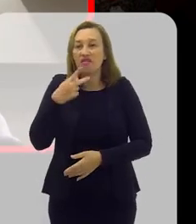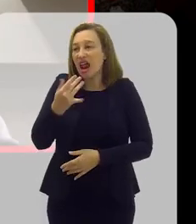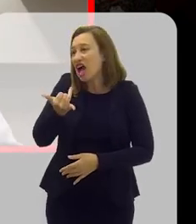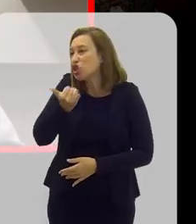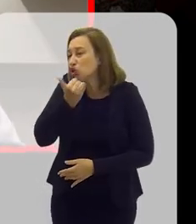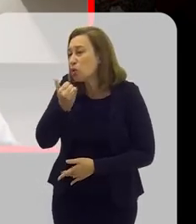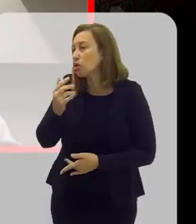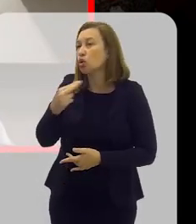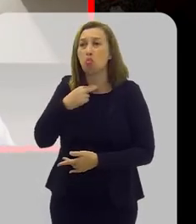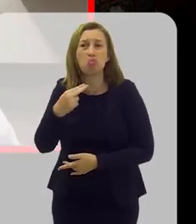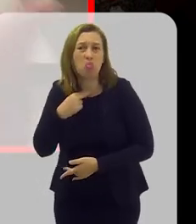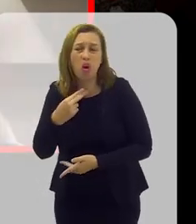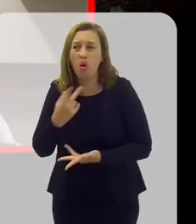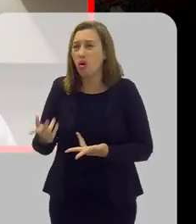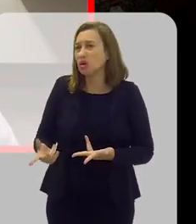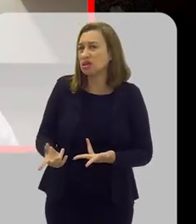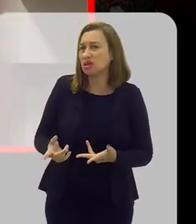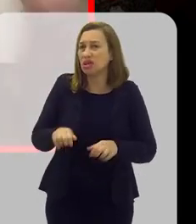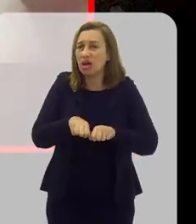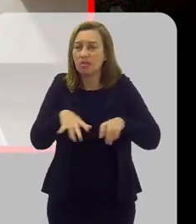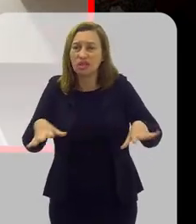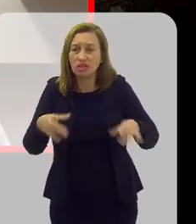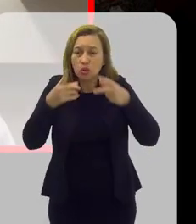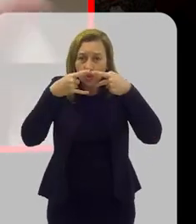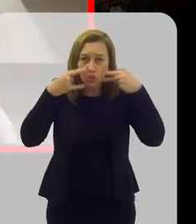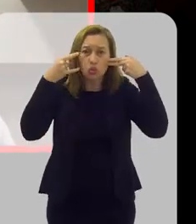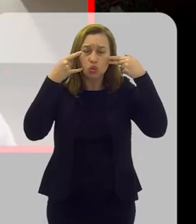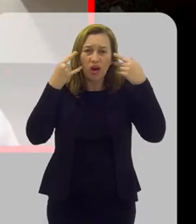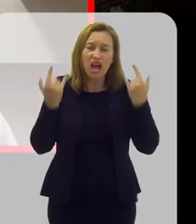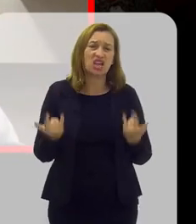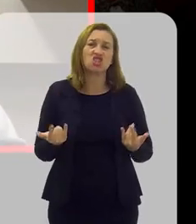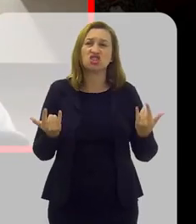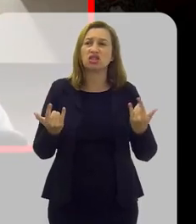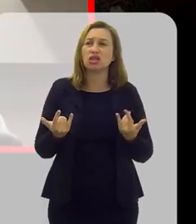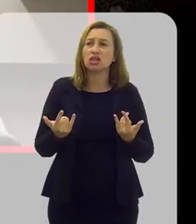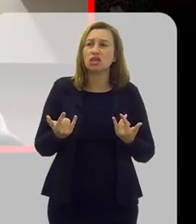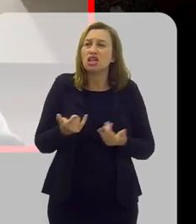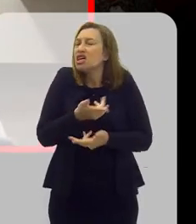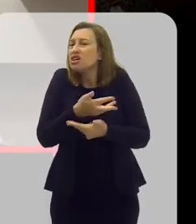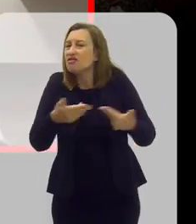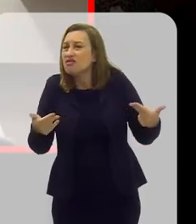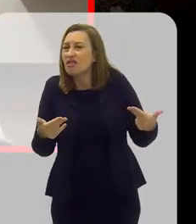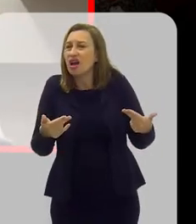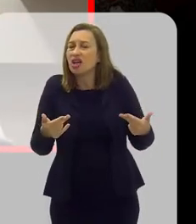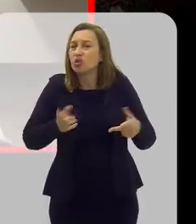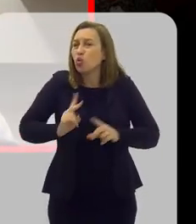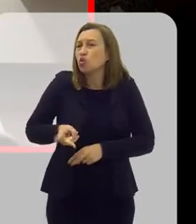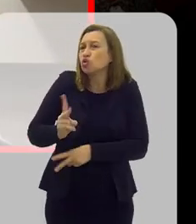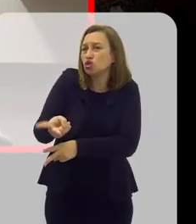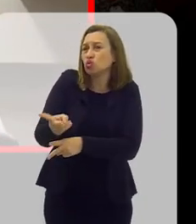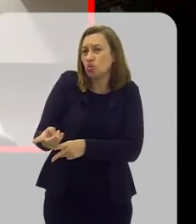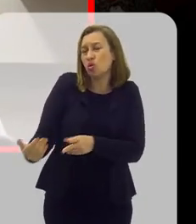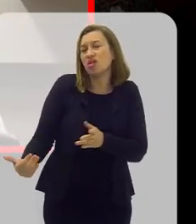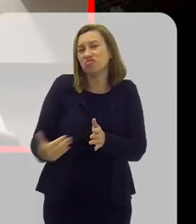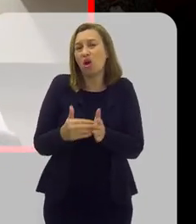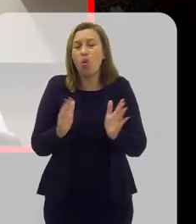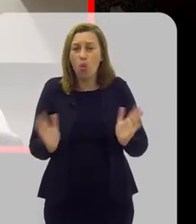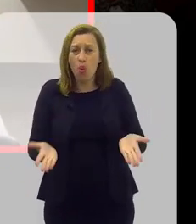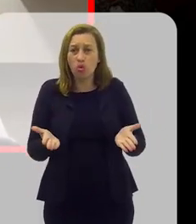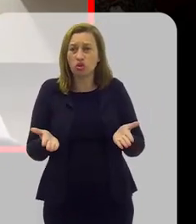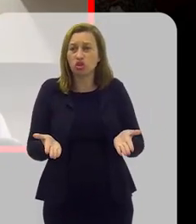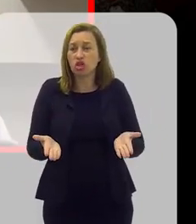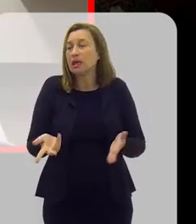desculpa de que não pode, por conta da pandemia tem que usar máscara e não sei o quê. E muitas vezes continuaram com essa